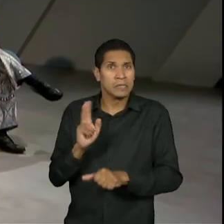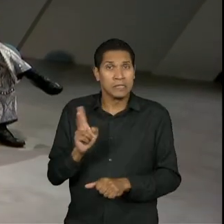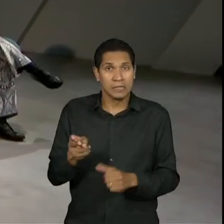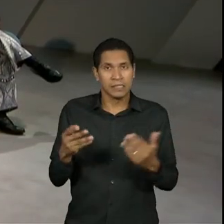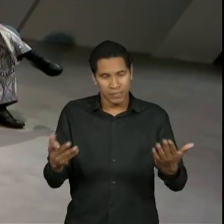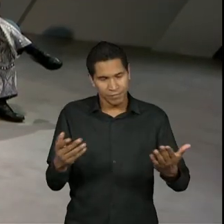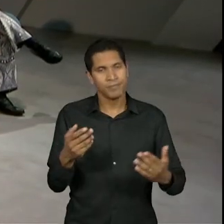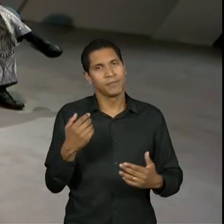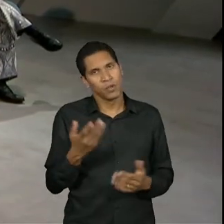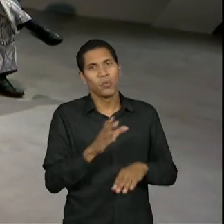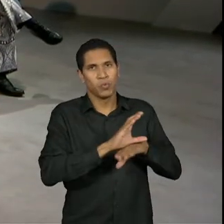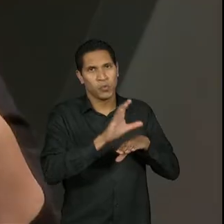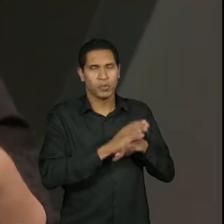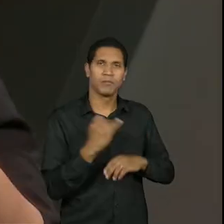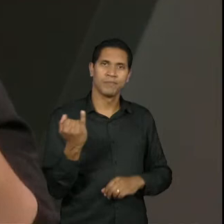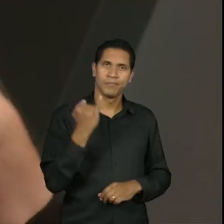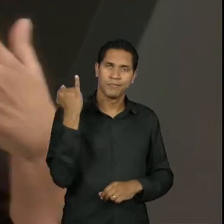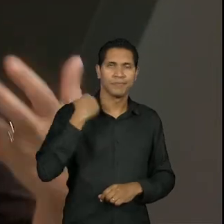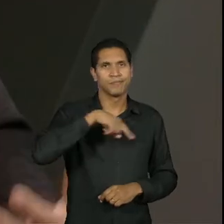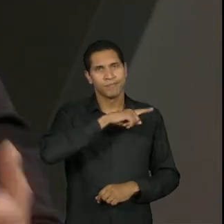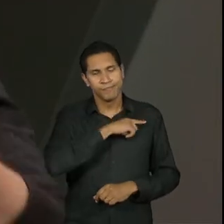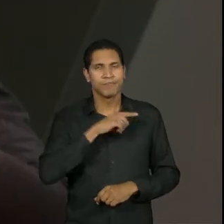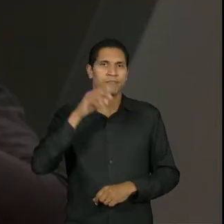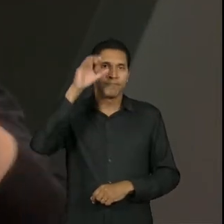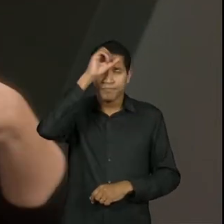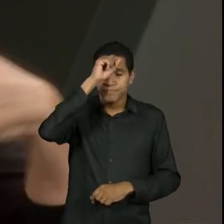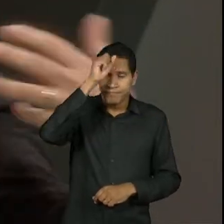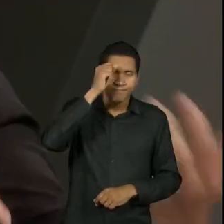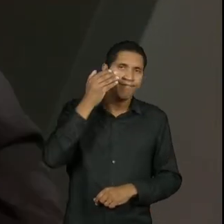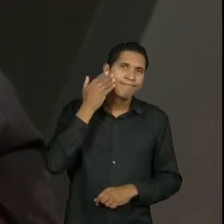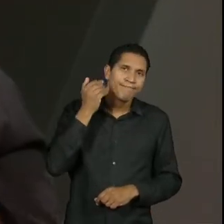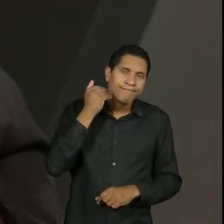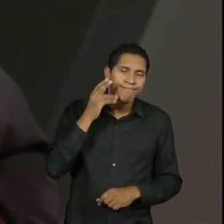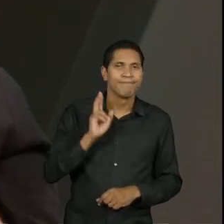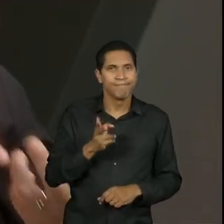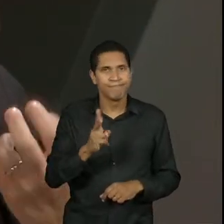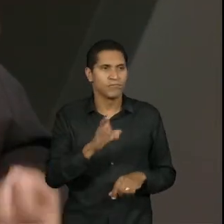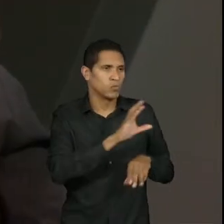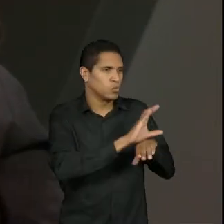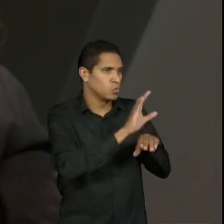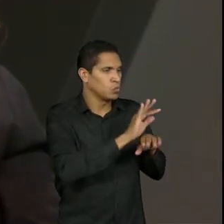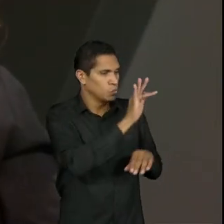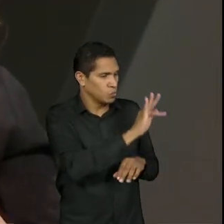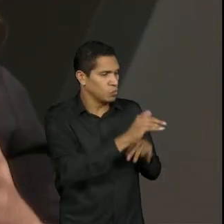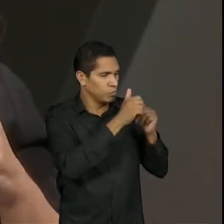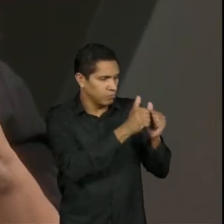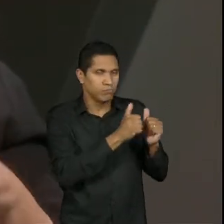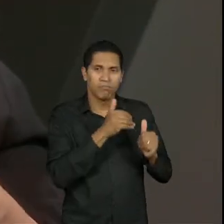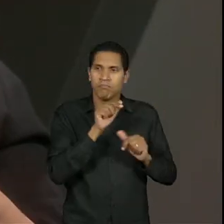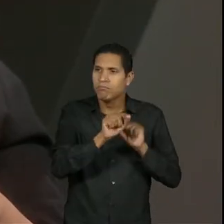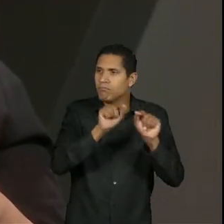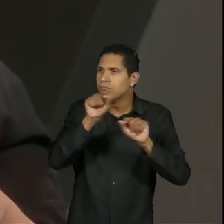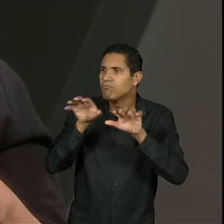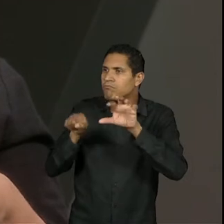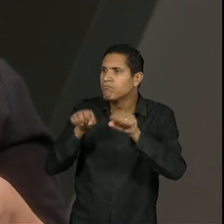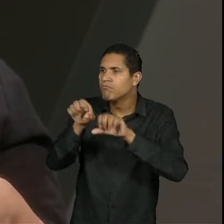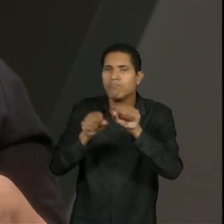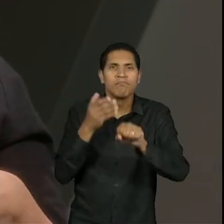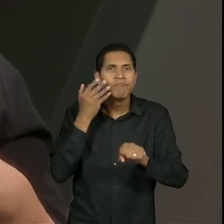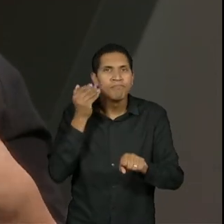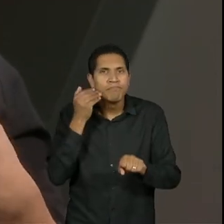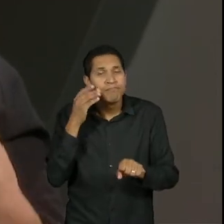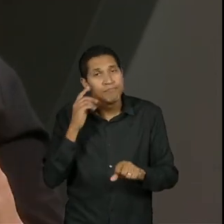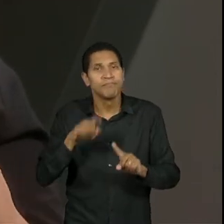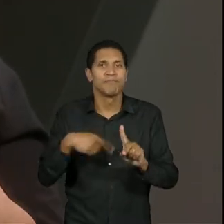manter-se em curso essas ações de formação continuada mesmo durante a formação inicial é fundamental. A outra questão é